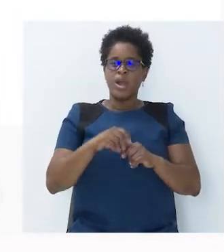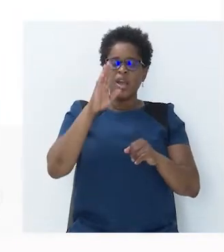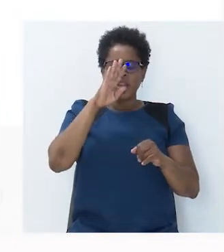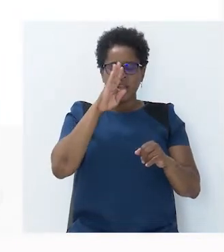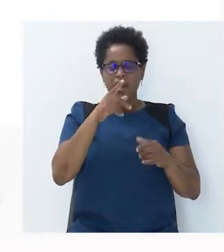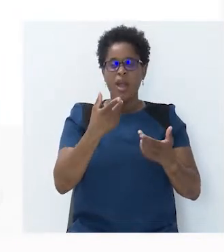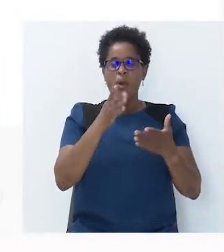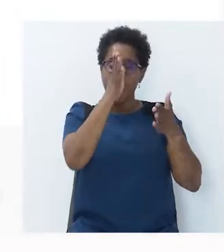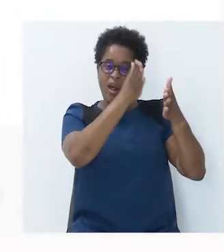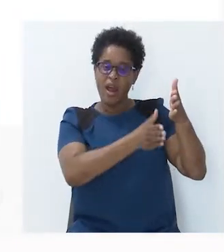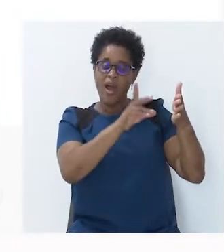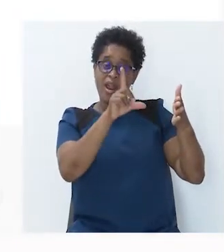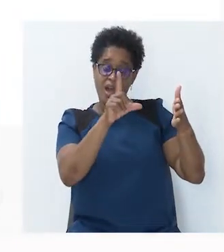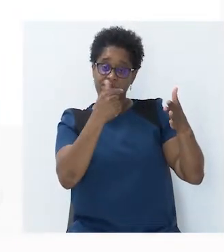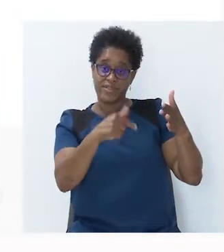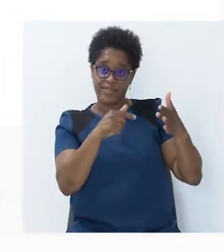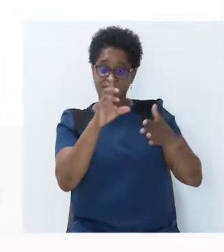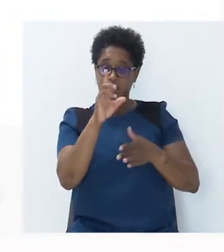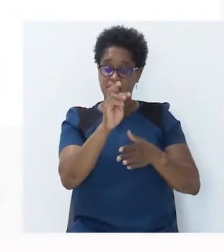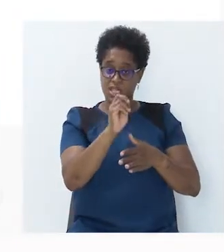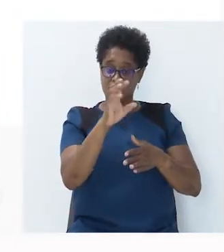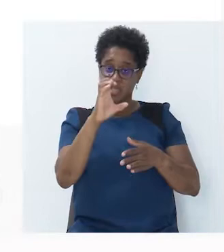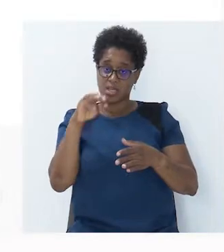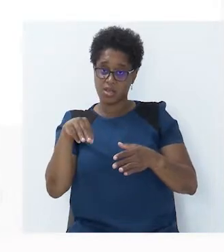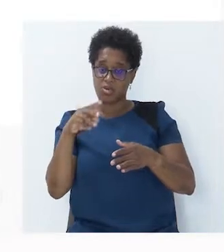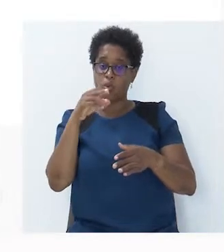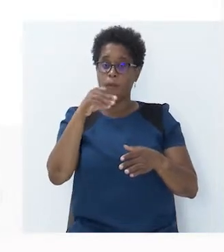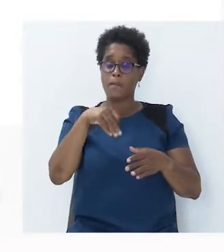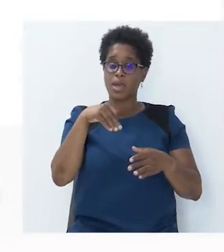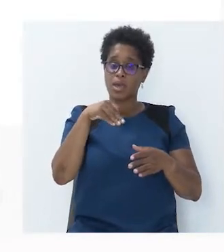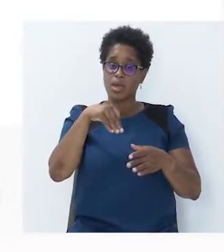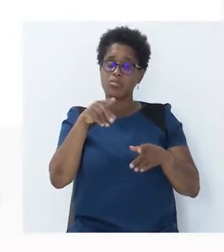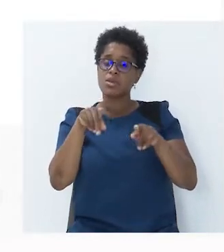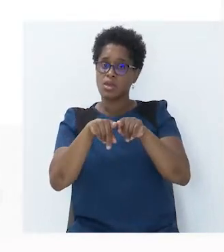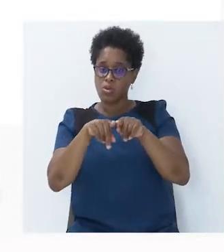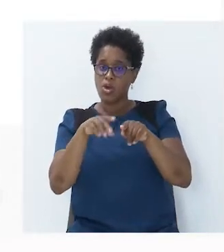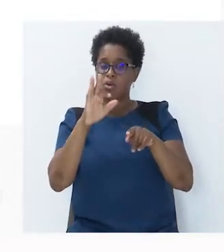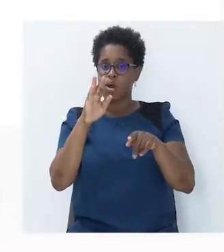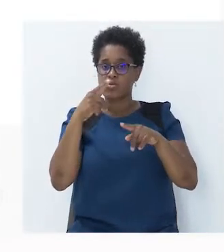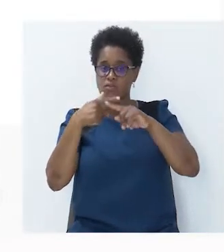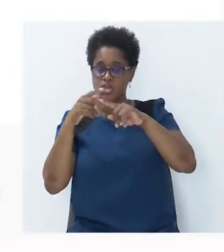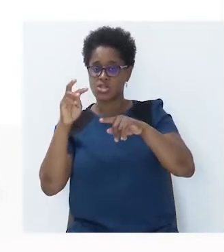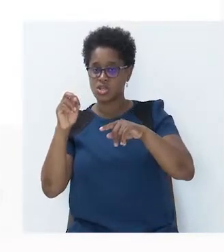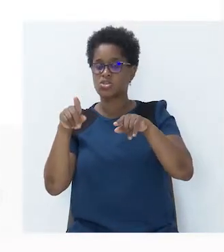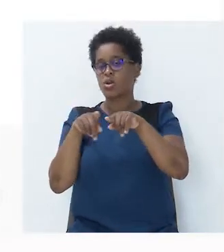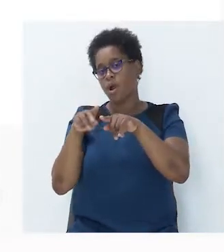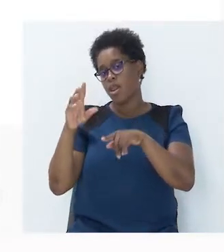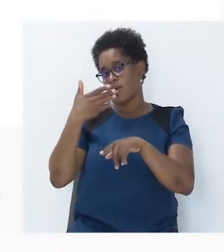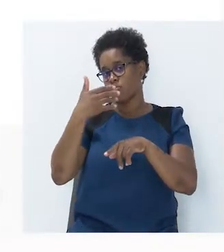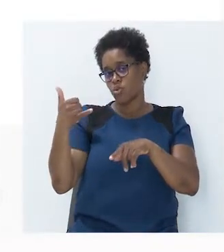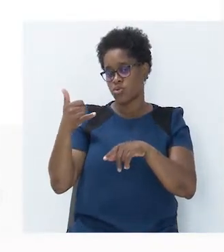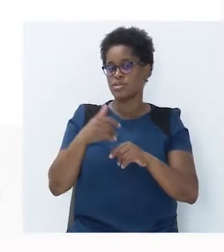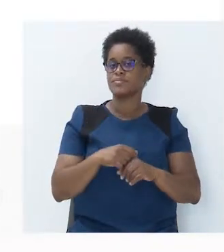tiver 3 cm, o perímetro será 4 vezes 3, que é igual a 12.